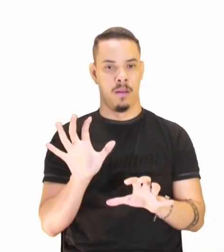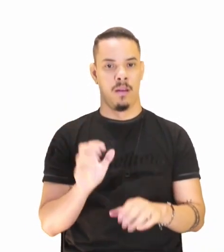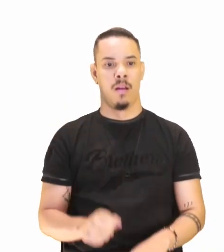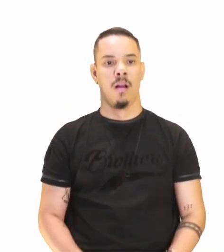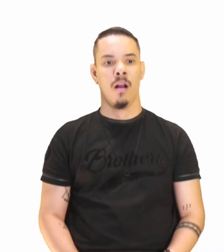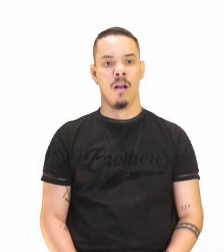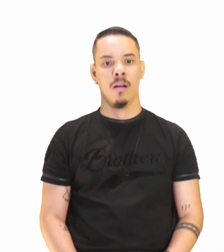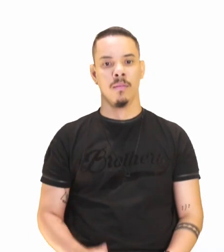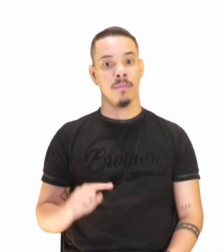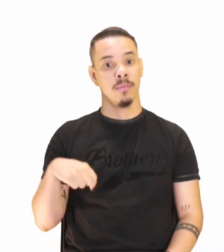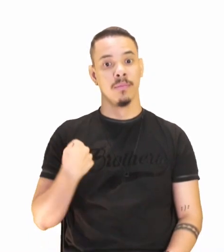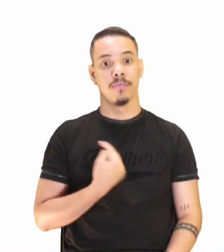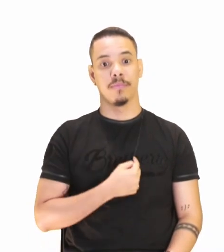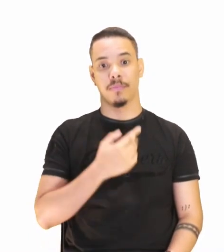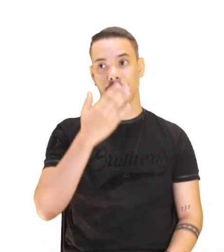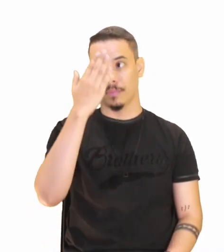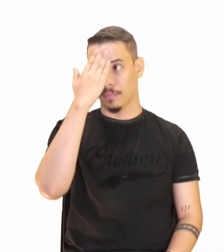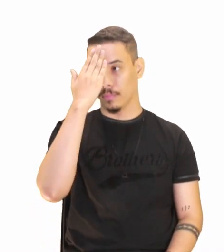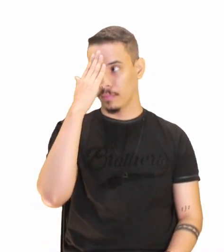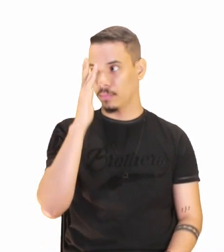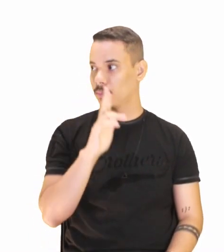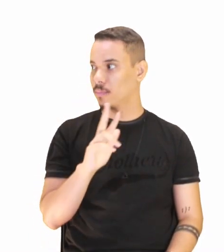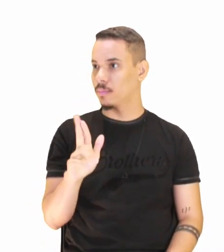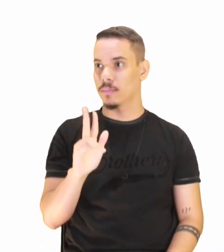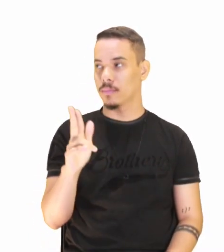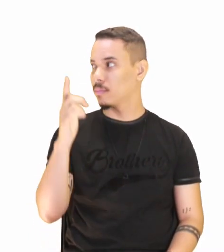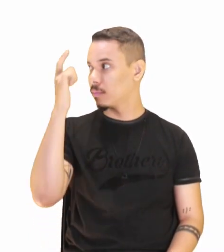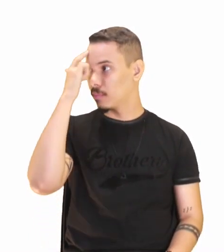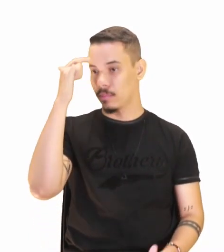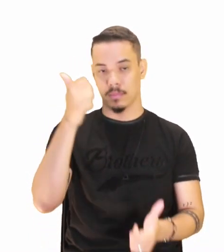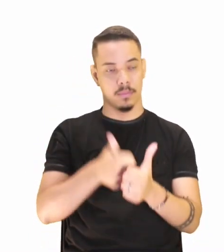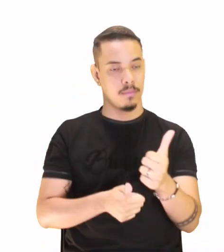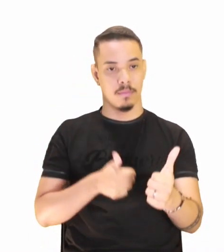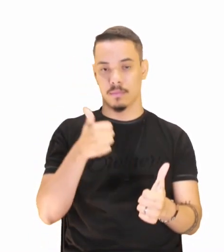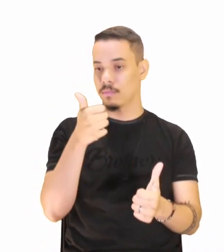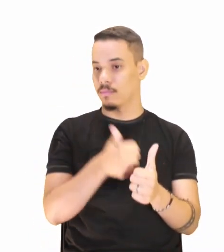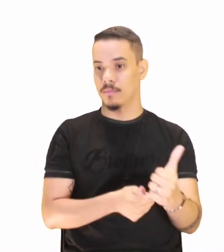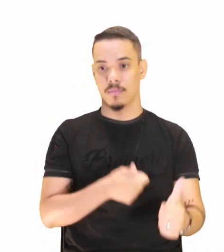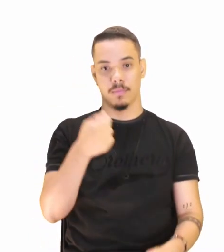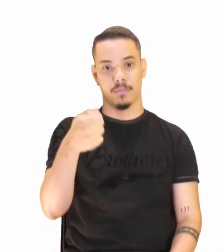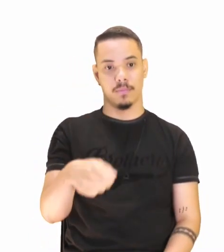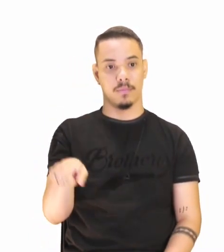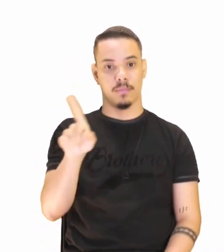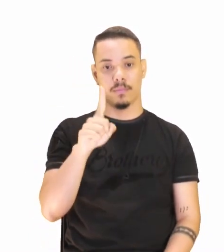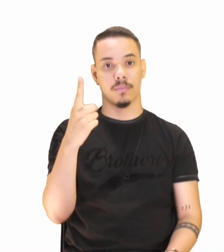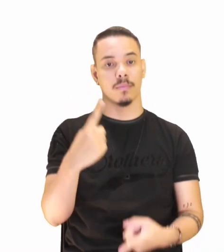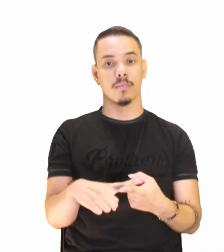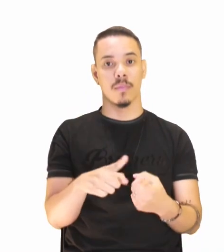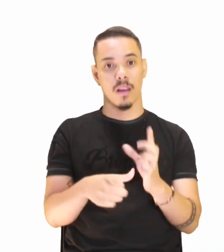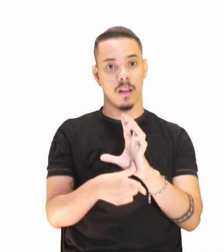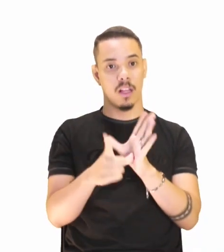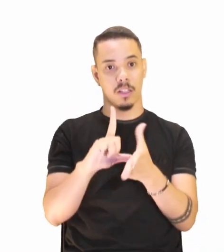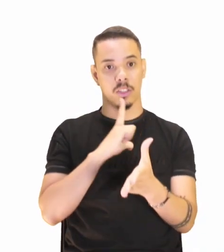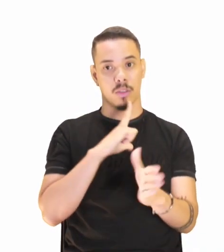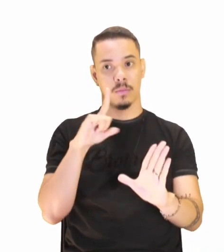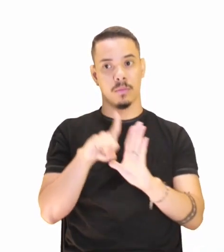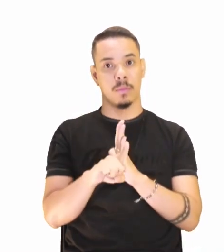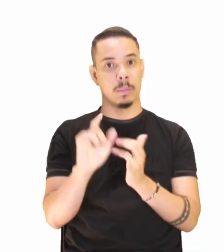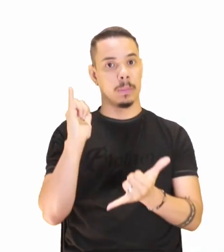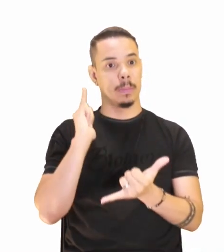Então, automaticamente, você não vai nem queimar muito neurônio. Porque ainda há pouco tinha uma questão muito parecida.